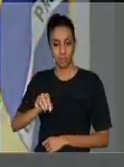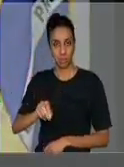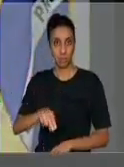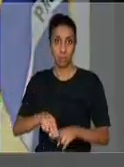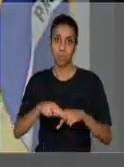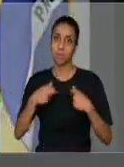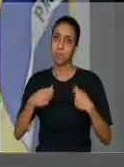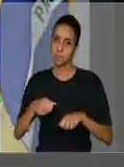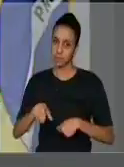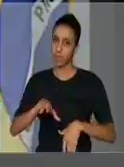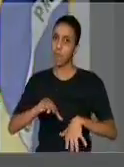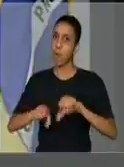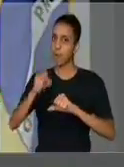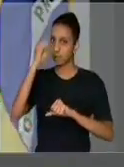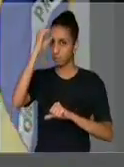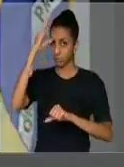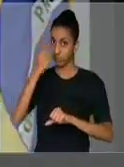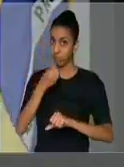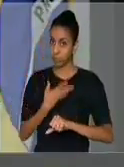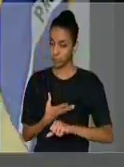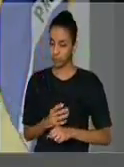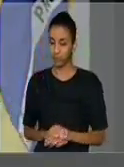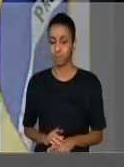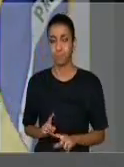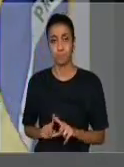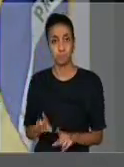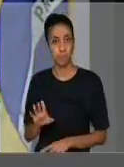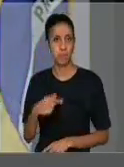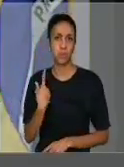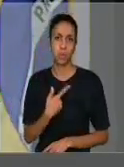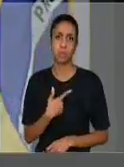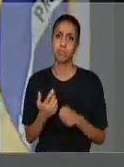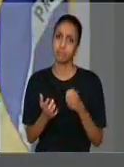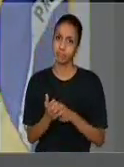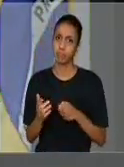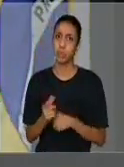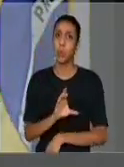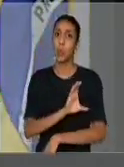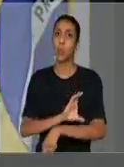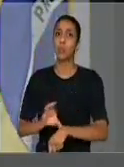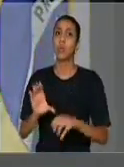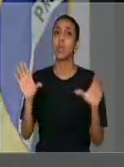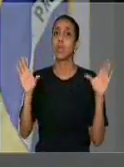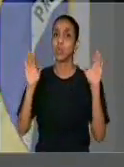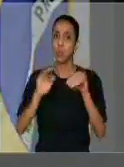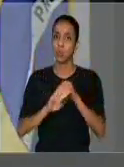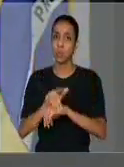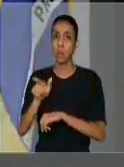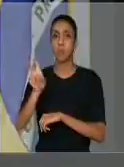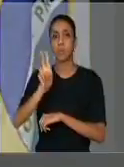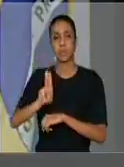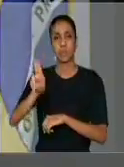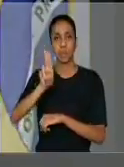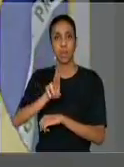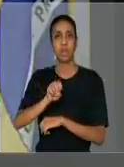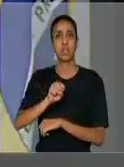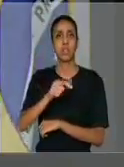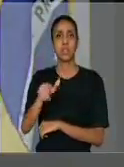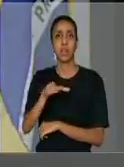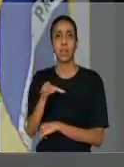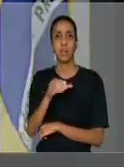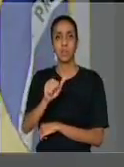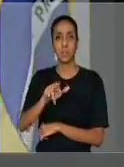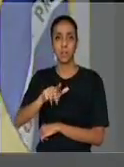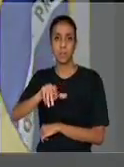ter uma formação boa. Agora, nós reivindicamos um curso noturno na Universidade Federal de São Carlos para